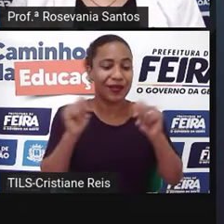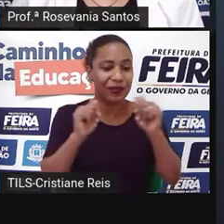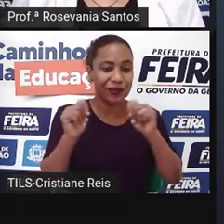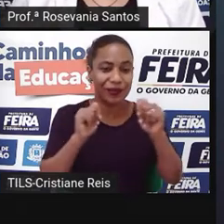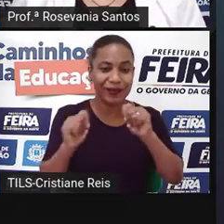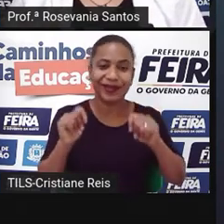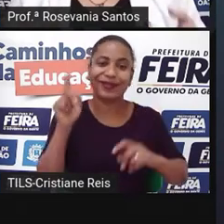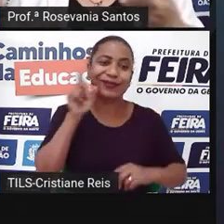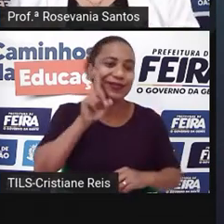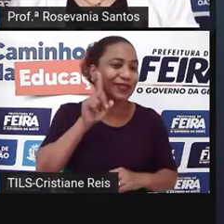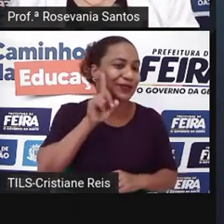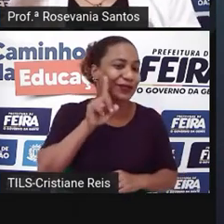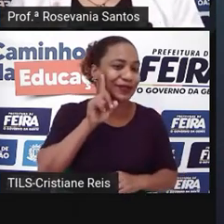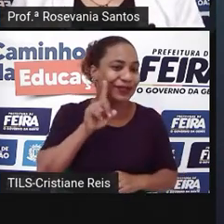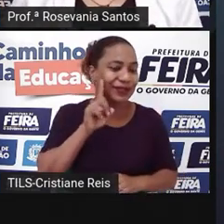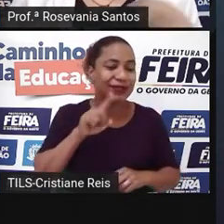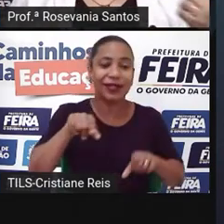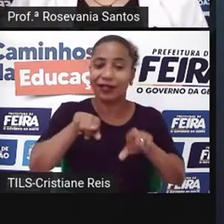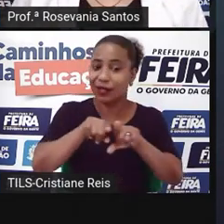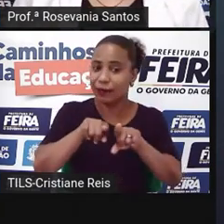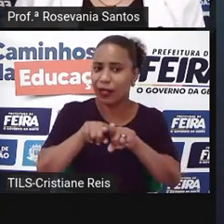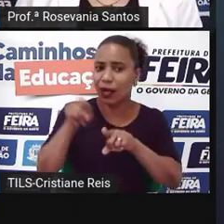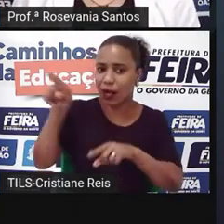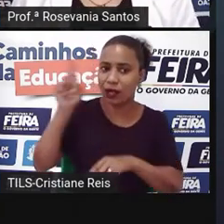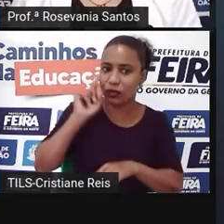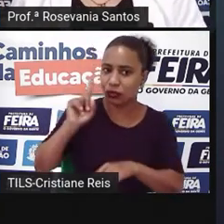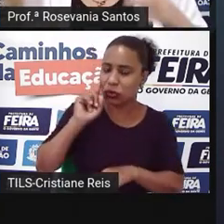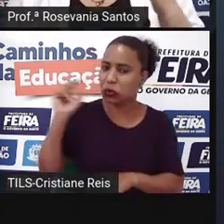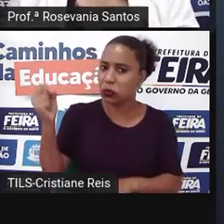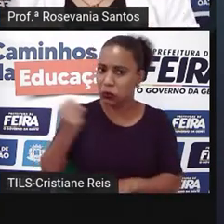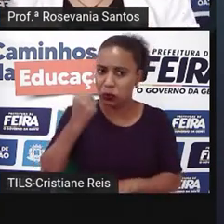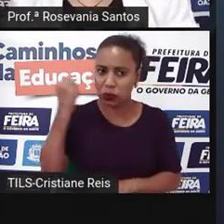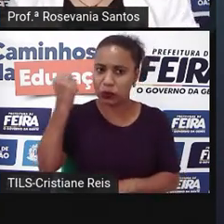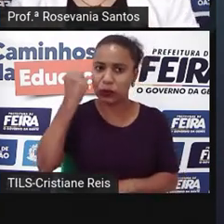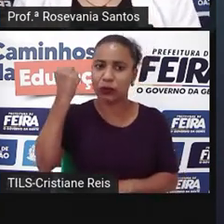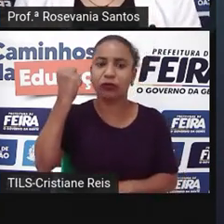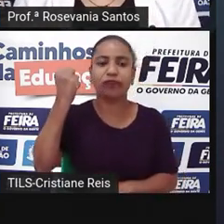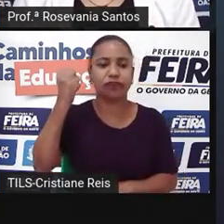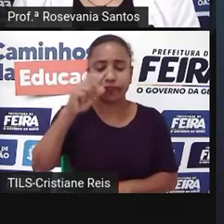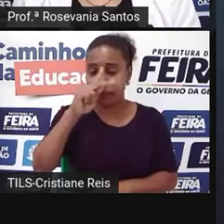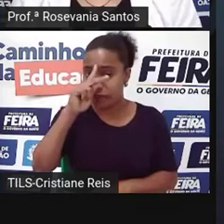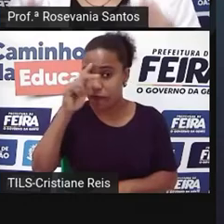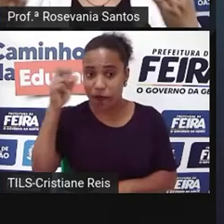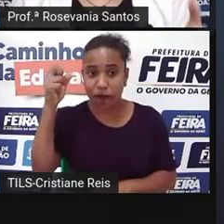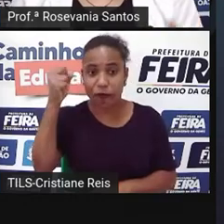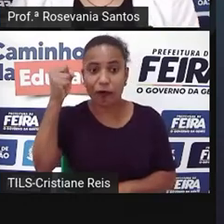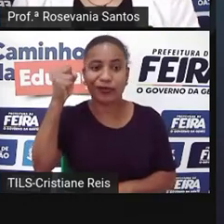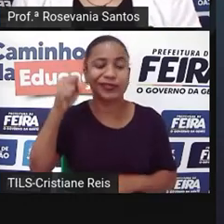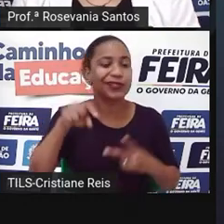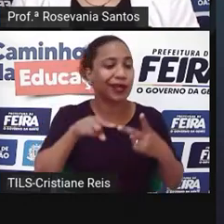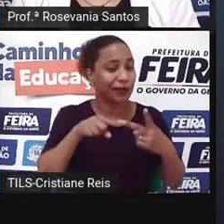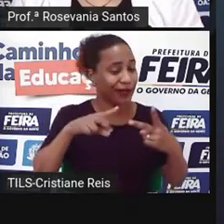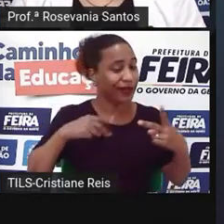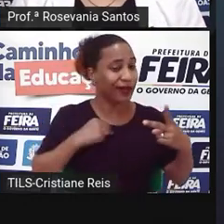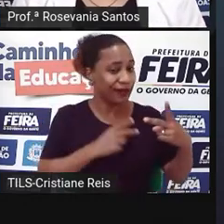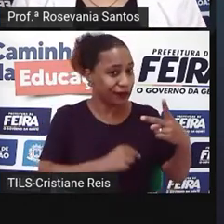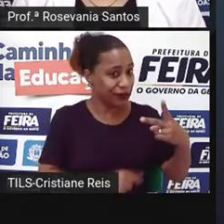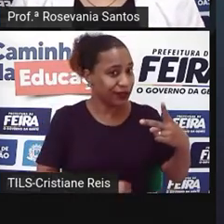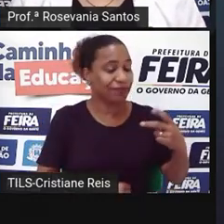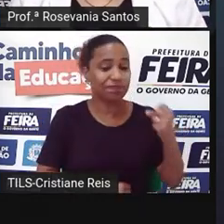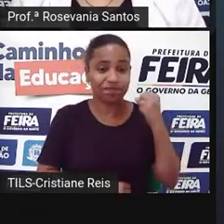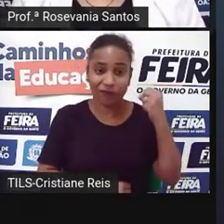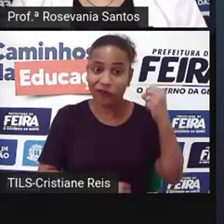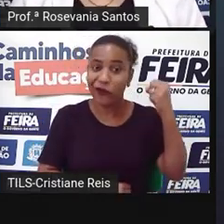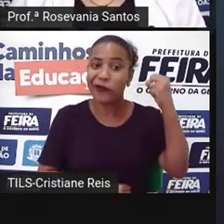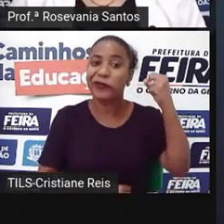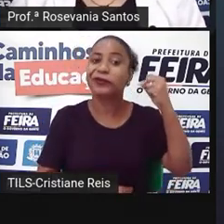dos Estados Unidos, a influência dos Estados Unidos, a influência da China no mundo, e agora a gente tem aqui também